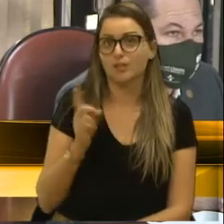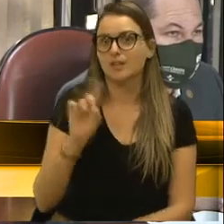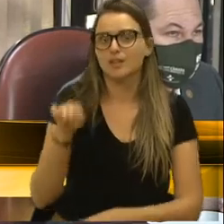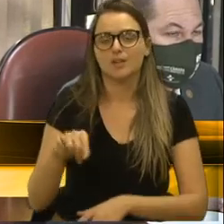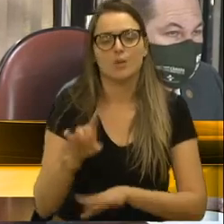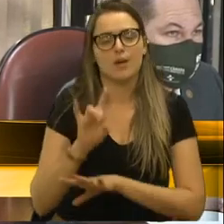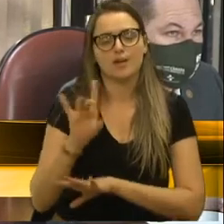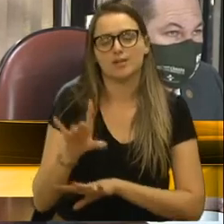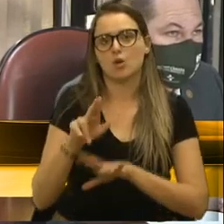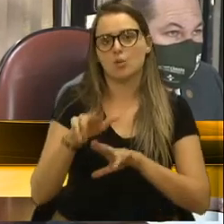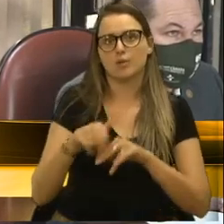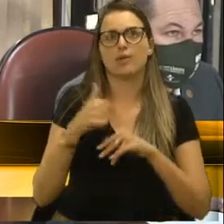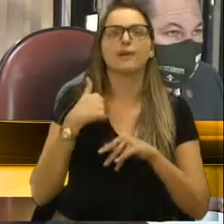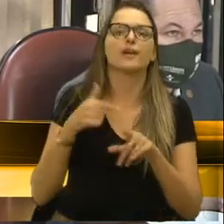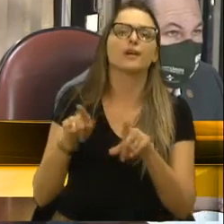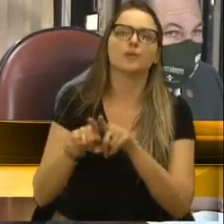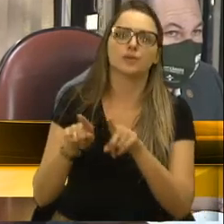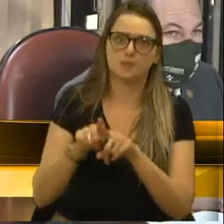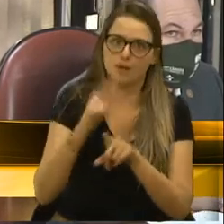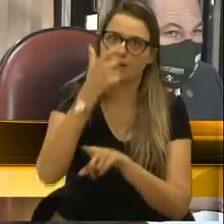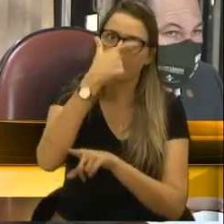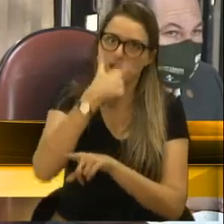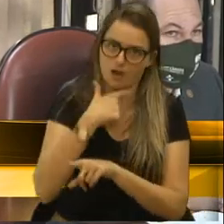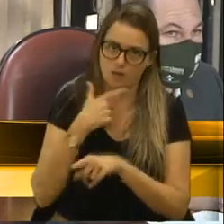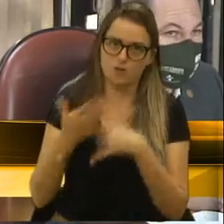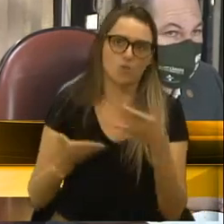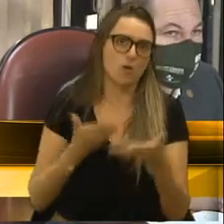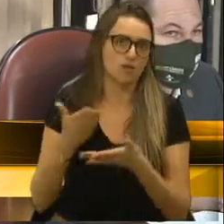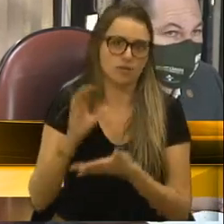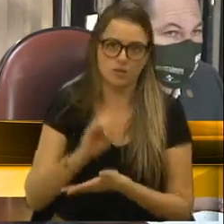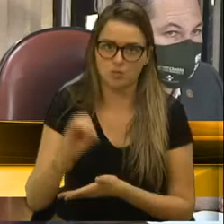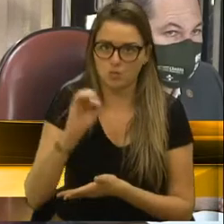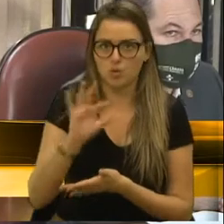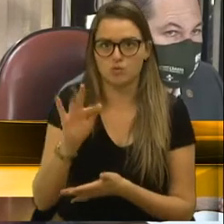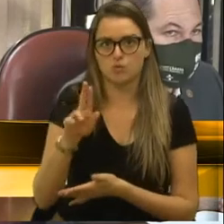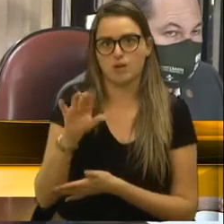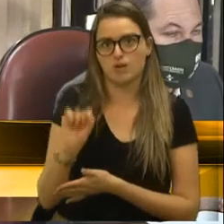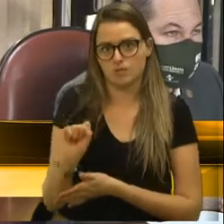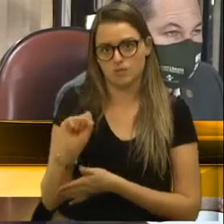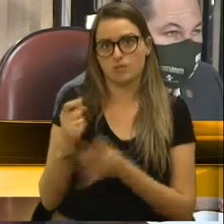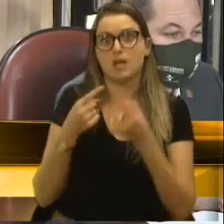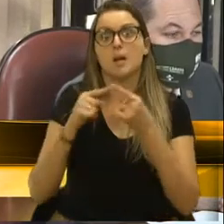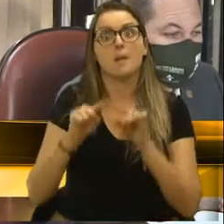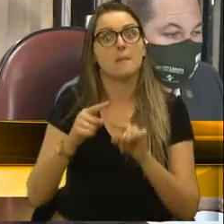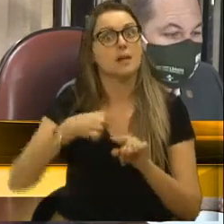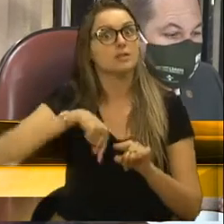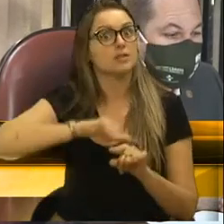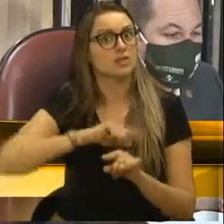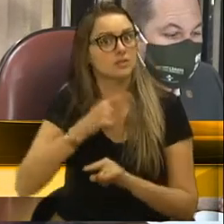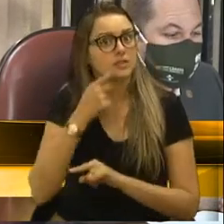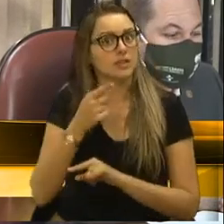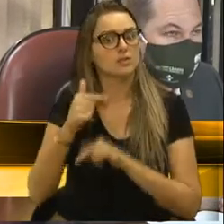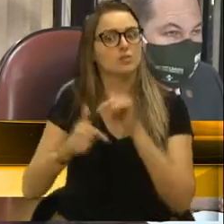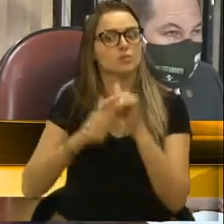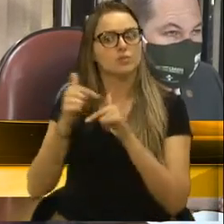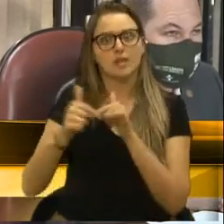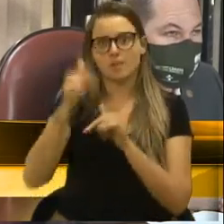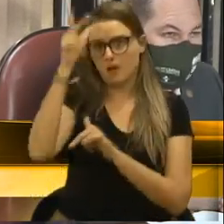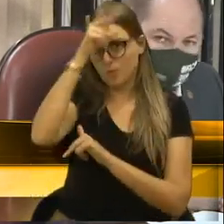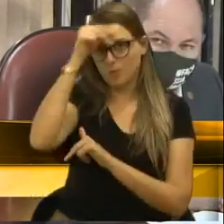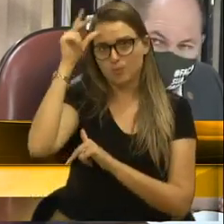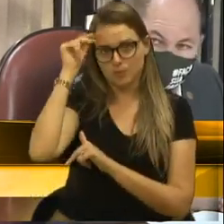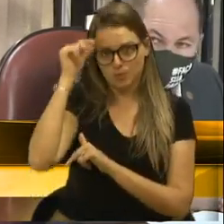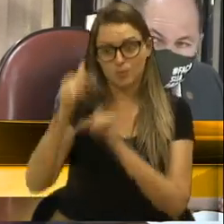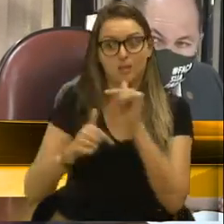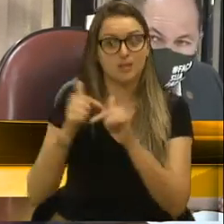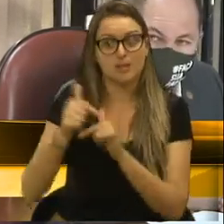ser um... Ah, eu também acho muito bom o serviço da Fundação, mas a gente está tratando do serviço público. E no serviço público,